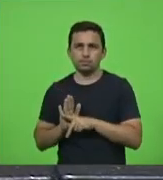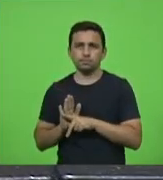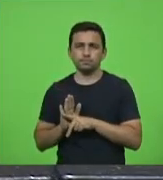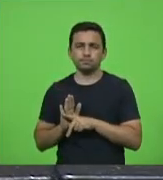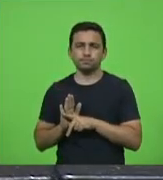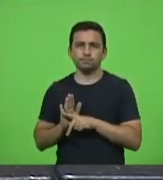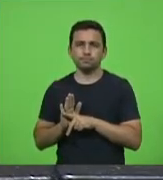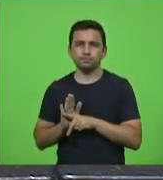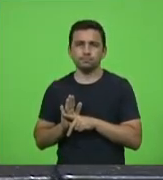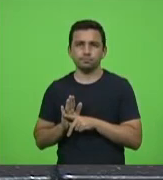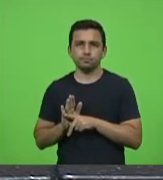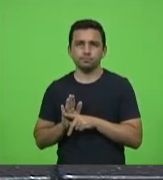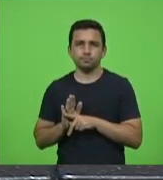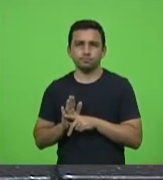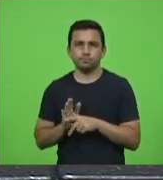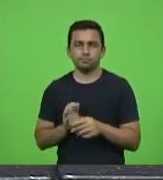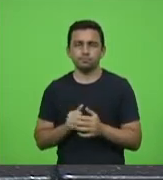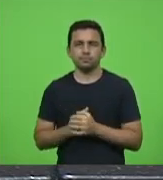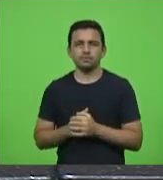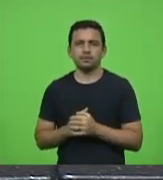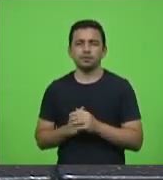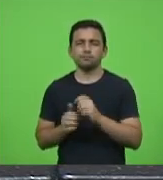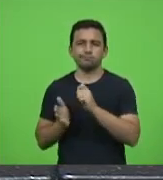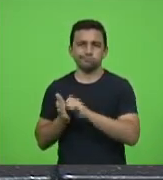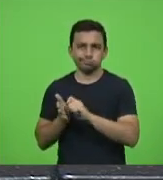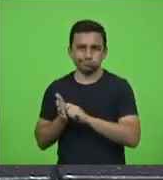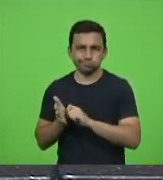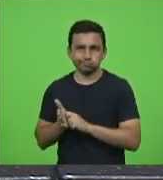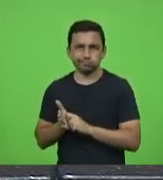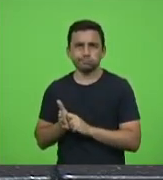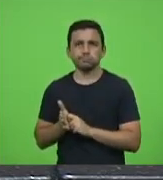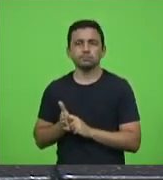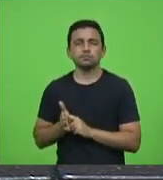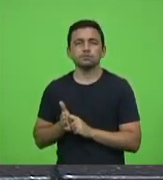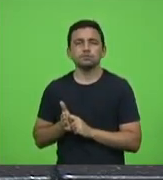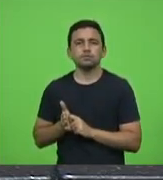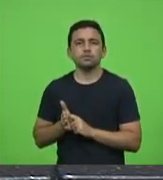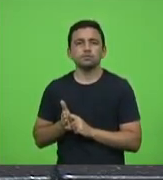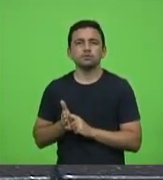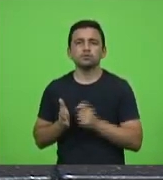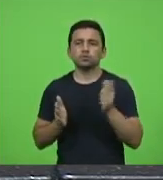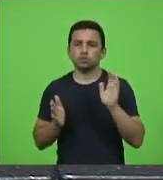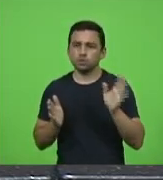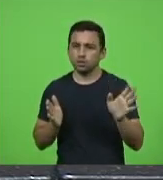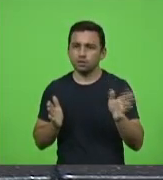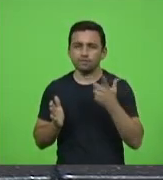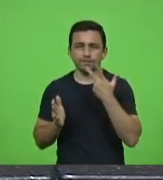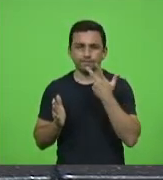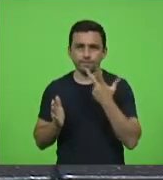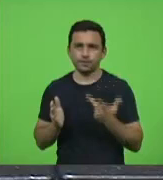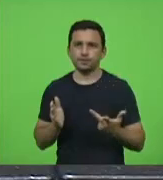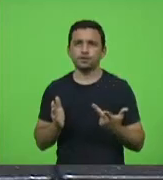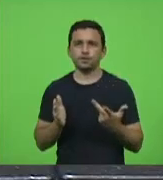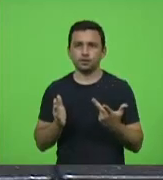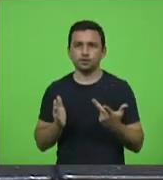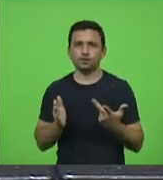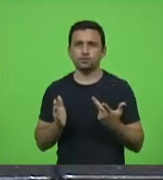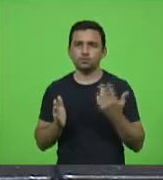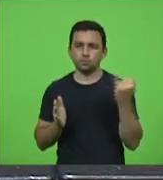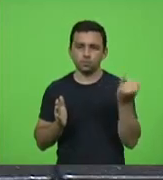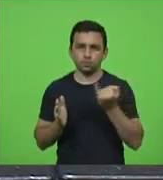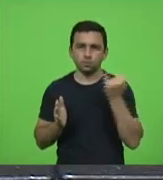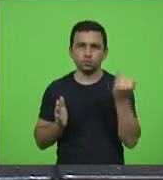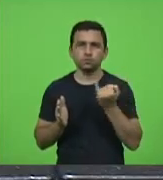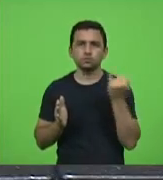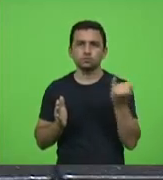e no relatório já falávamos da providência importante